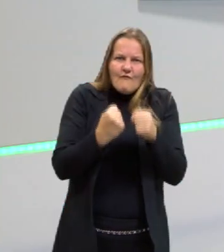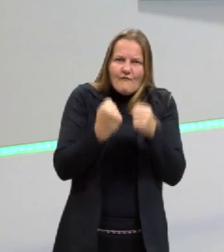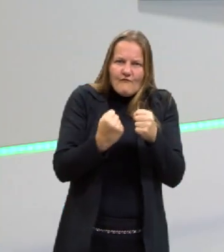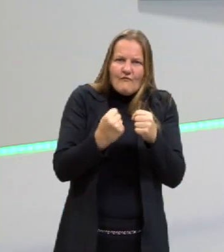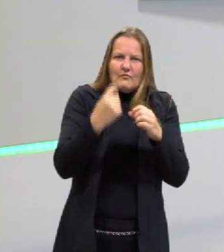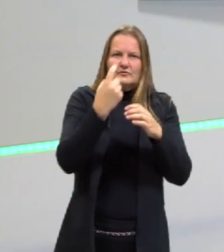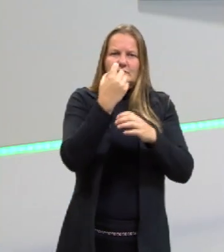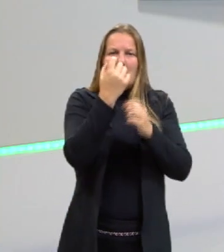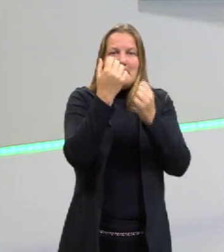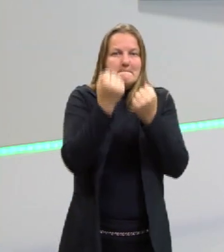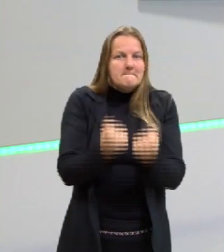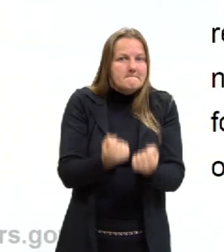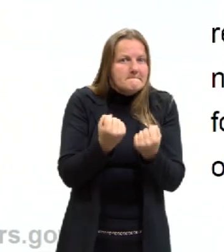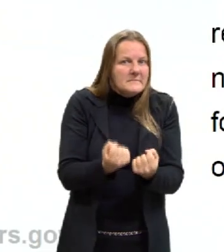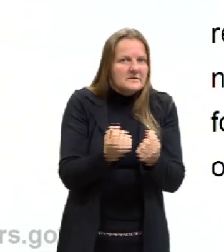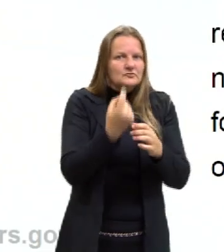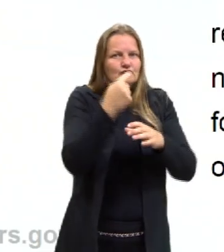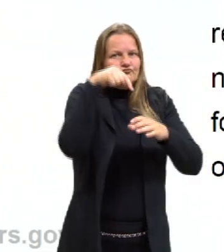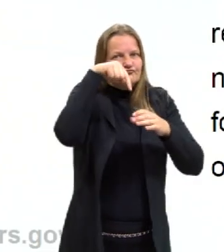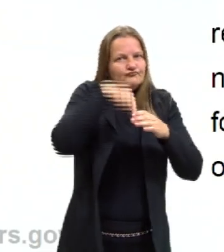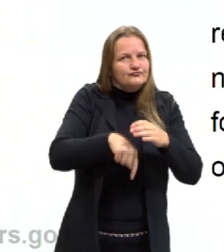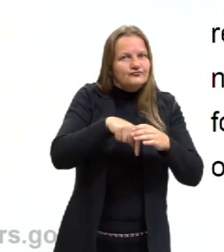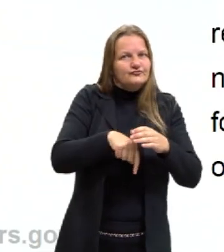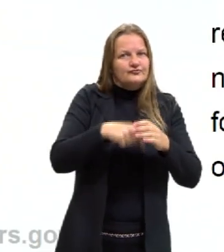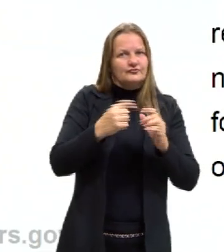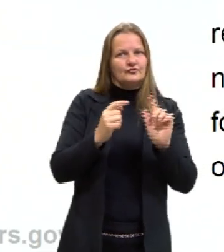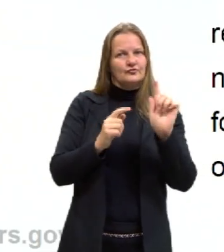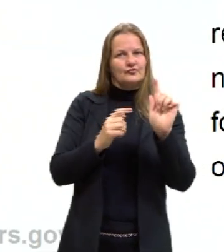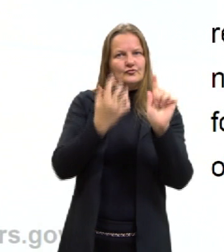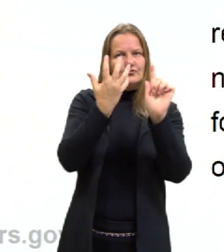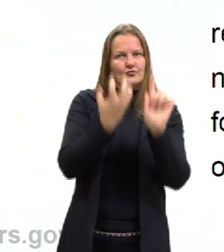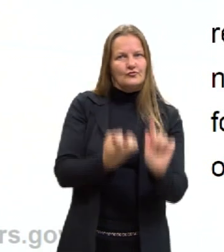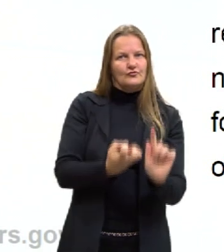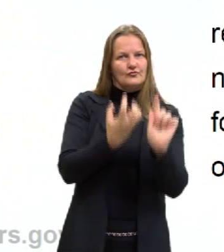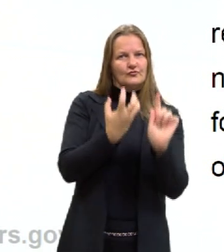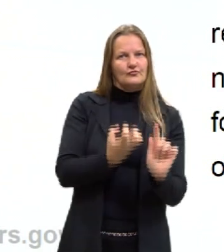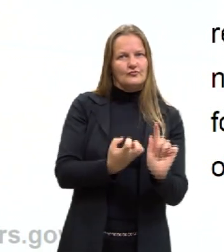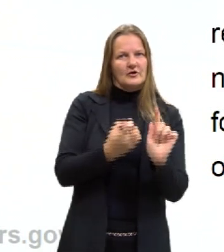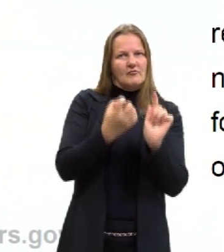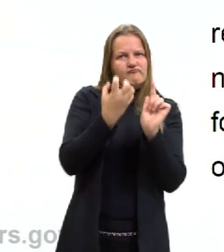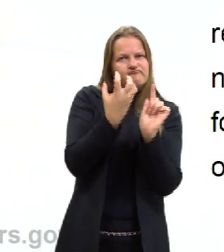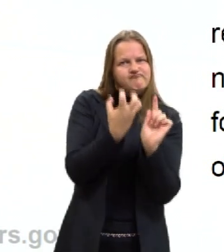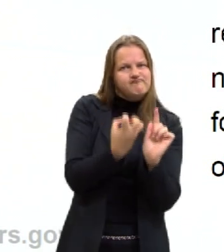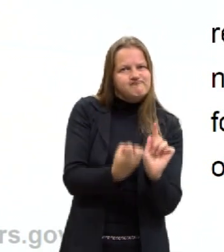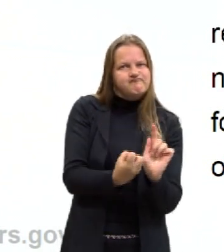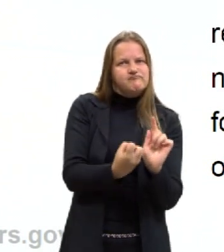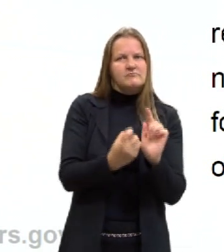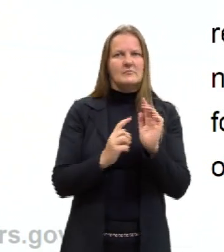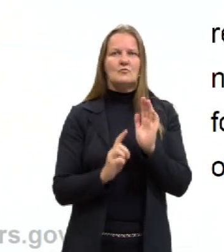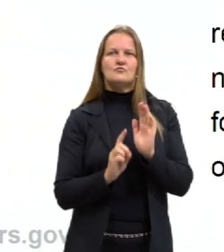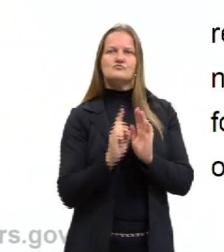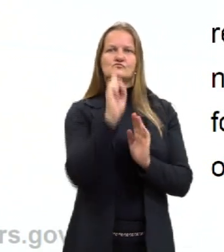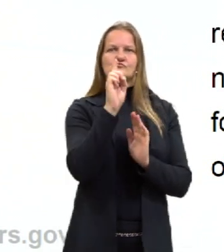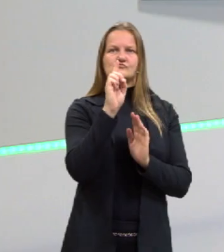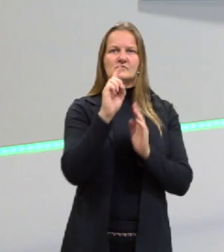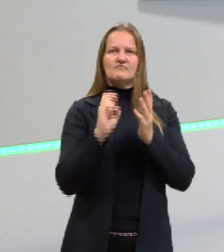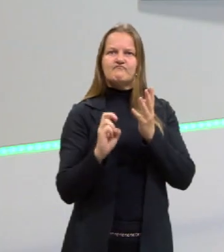a força peso. Que é devido à gravidade, como a gente falou. E aqui a gente tem um vetor de